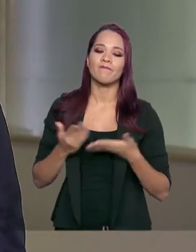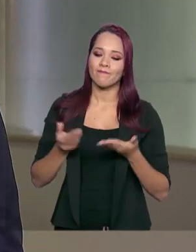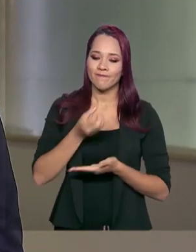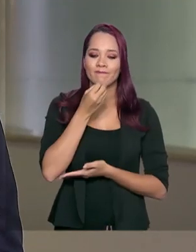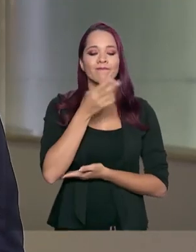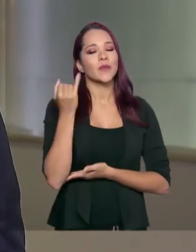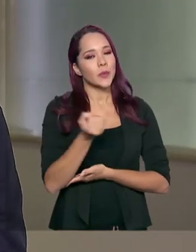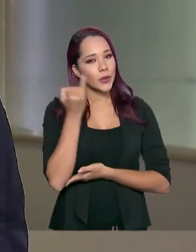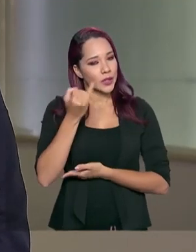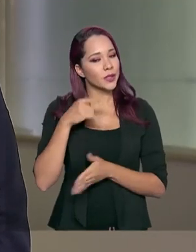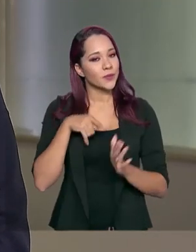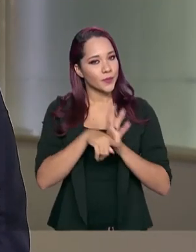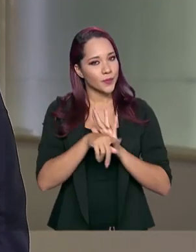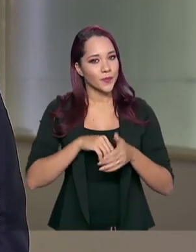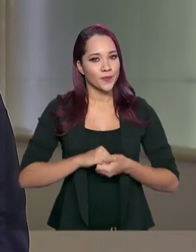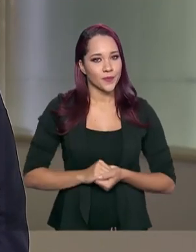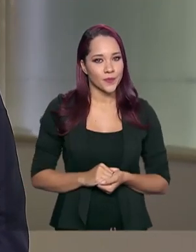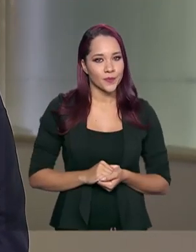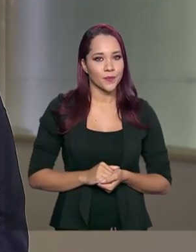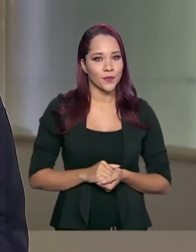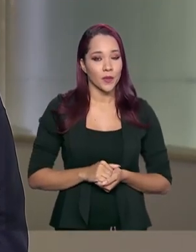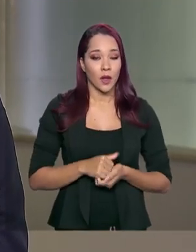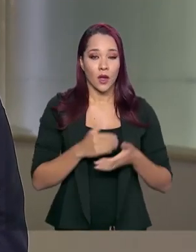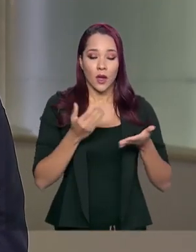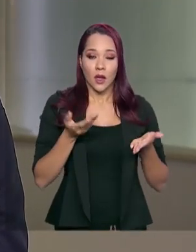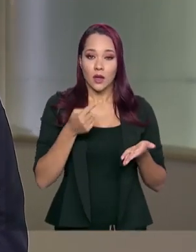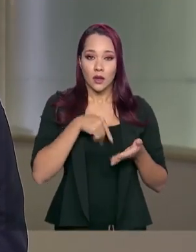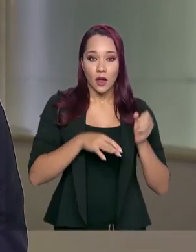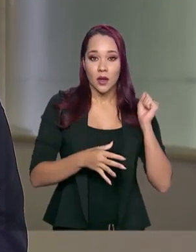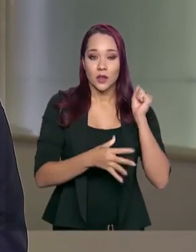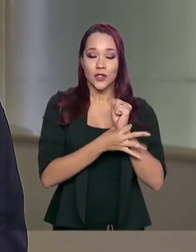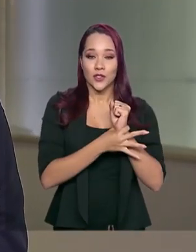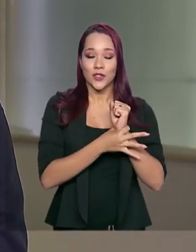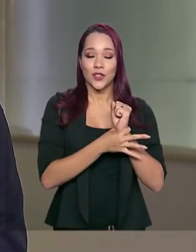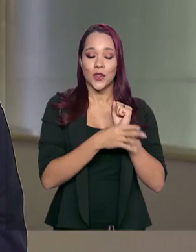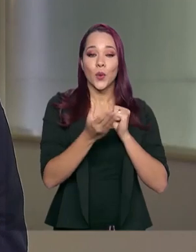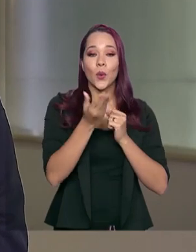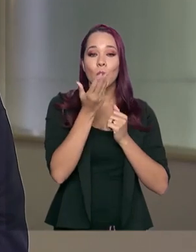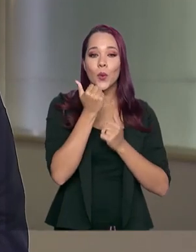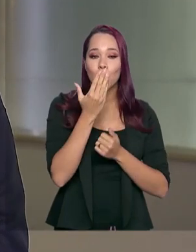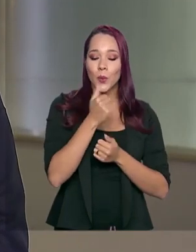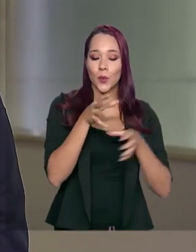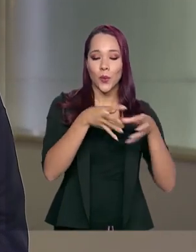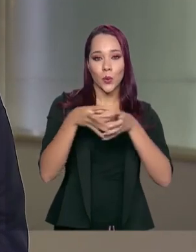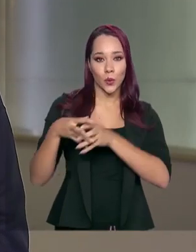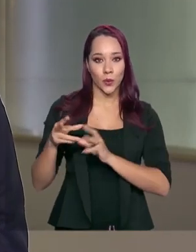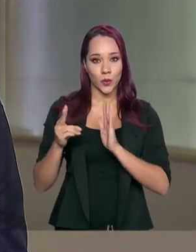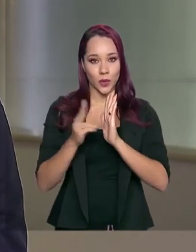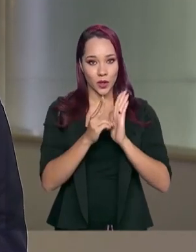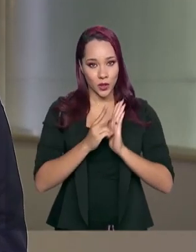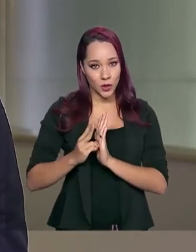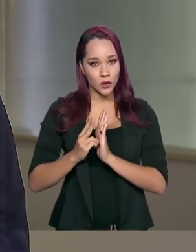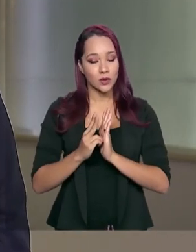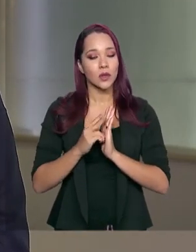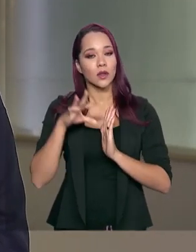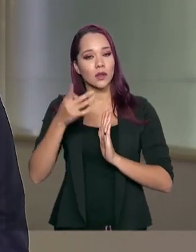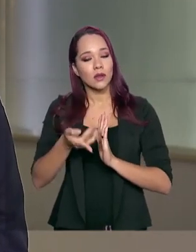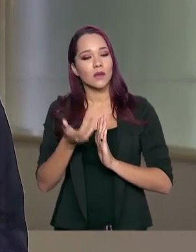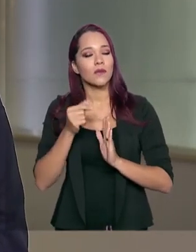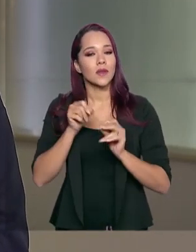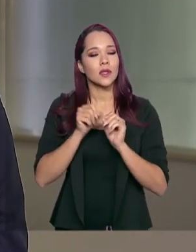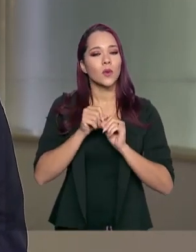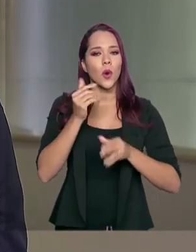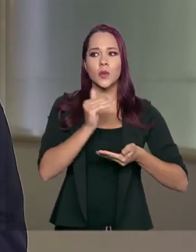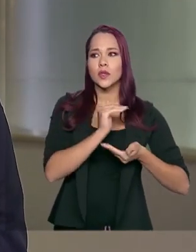importante a sua pergunta. Além da garantia da segurança alimentar nas aldeias, que estamos fazendo isso através da